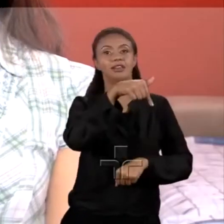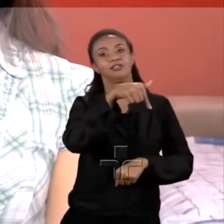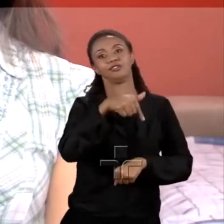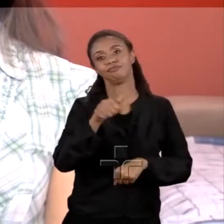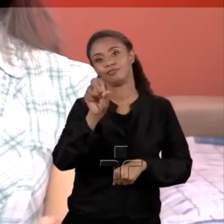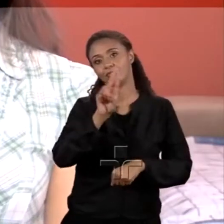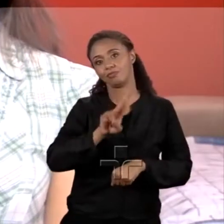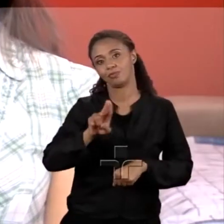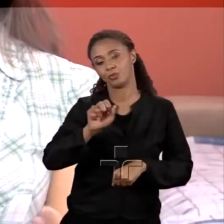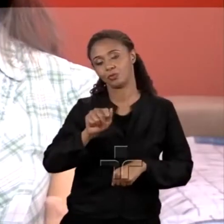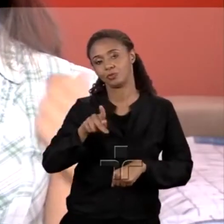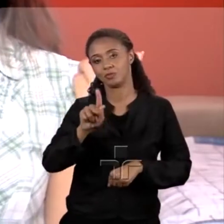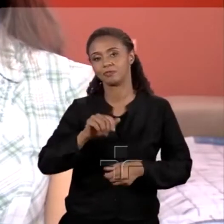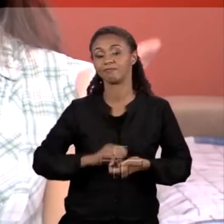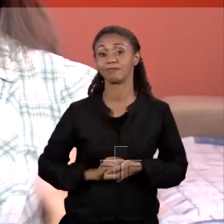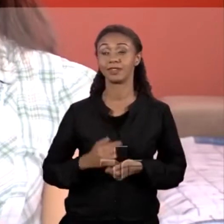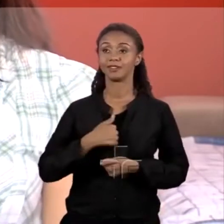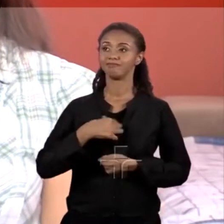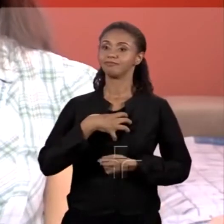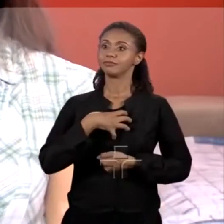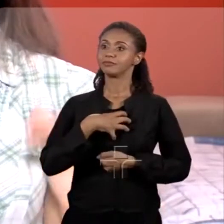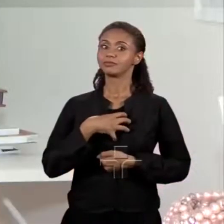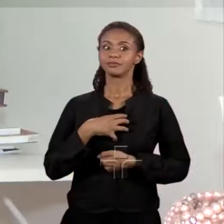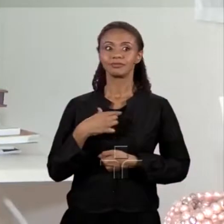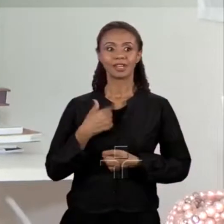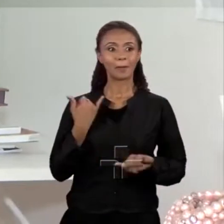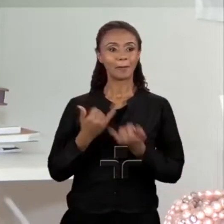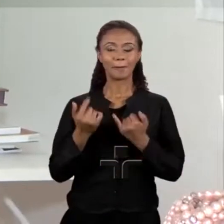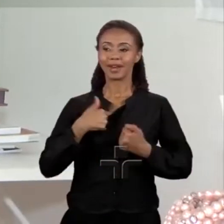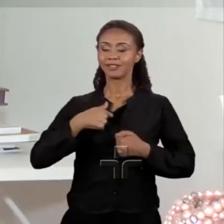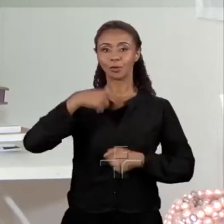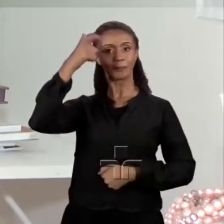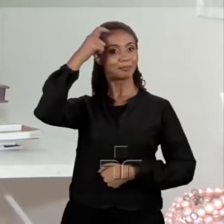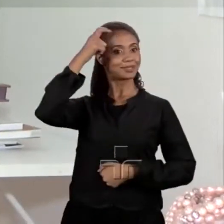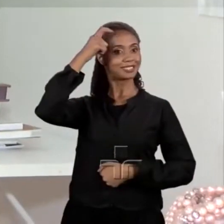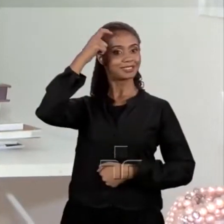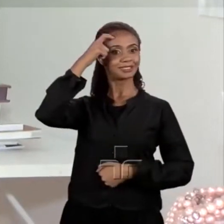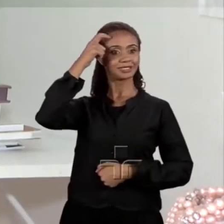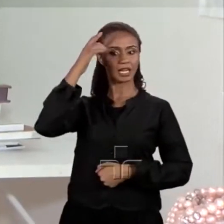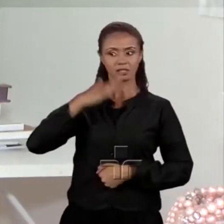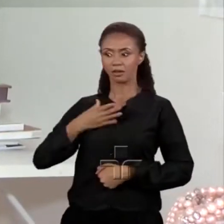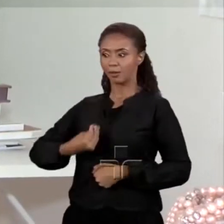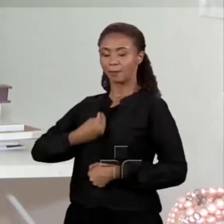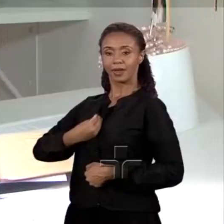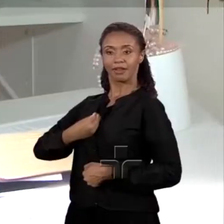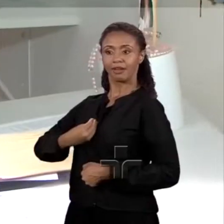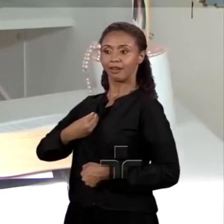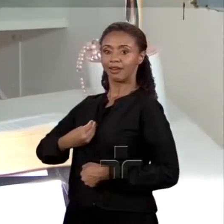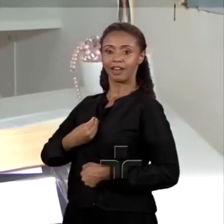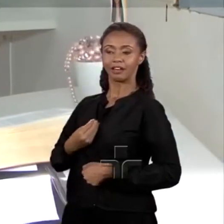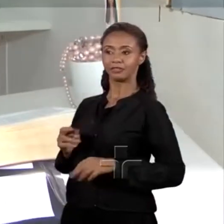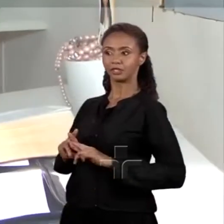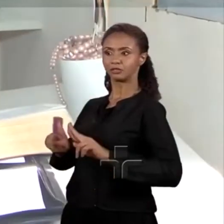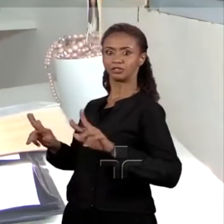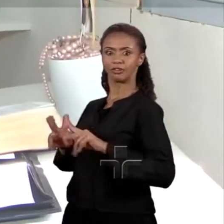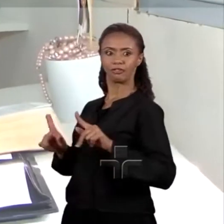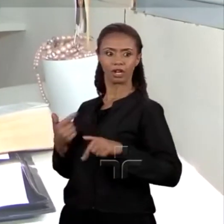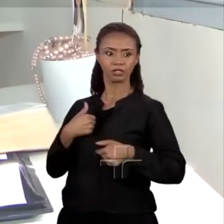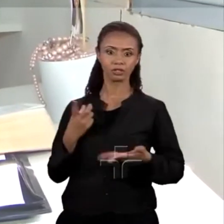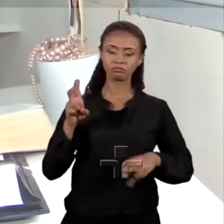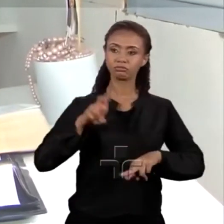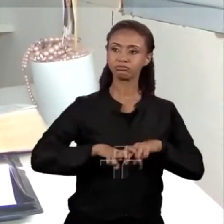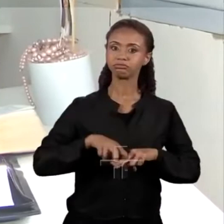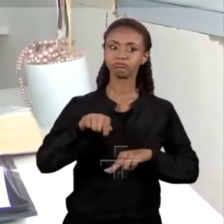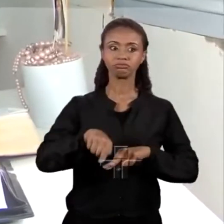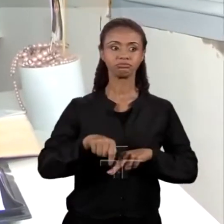eu estava me assentando entre os príncipes. Eu saí de uma realidade totalmente diferente, estou aqui assentada com